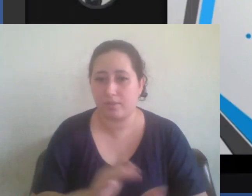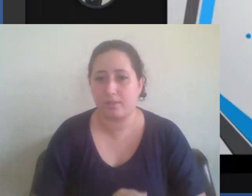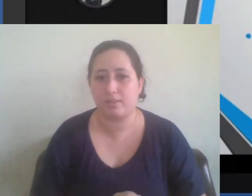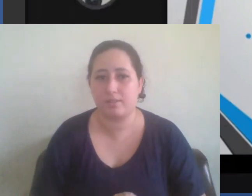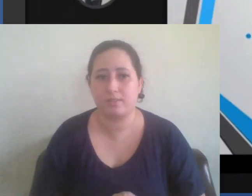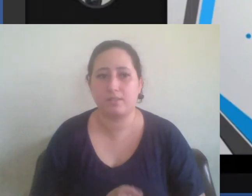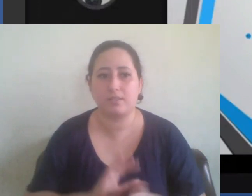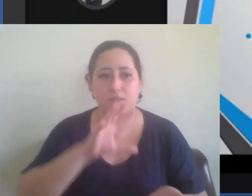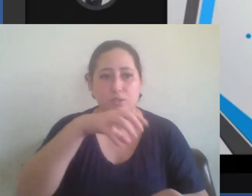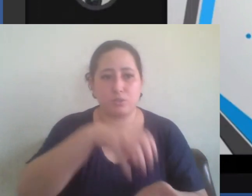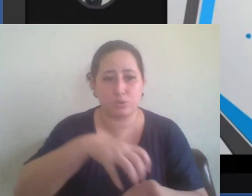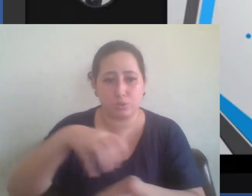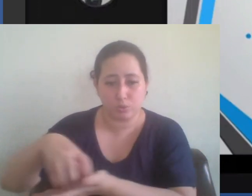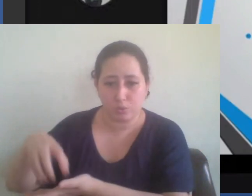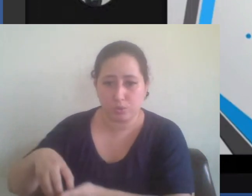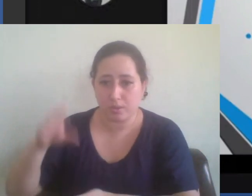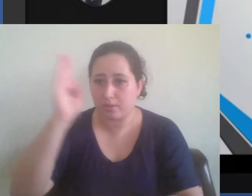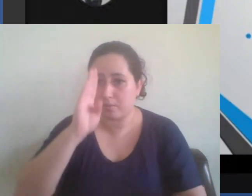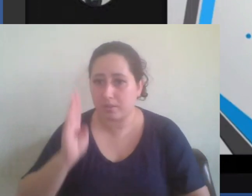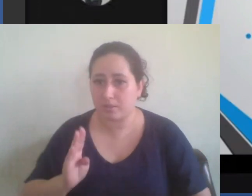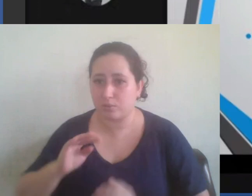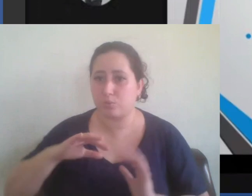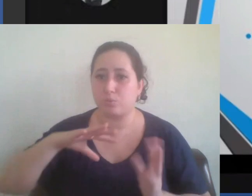instituições no Brasil e no mundo